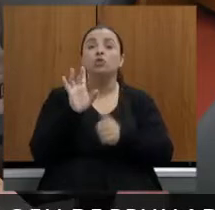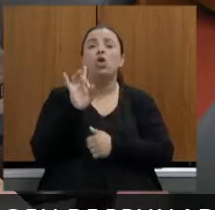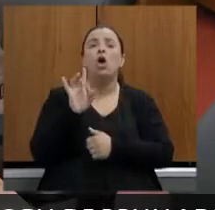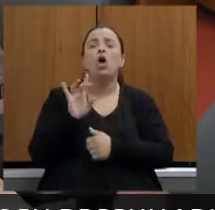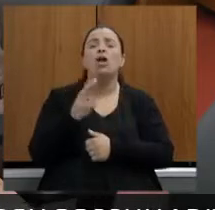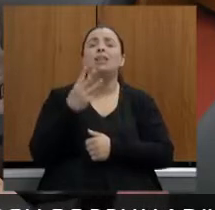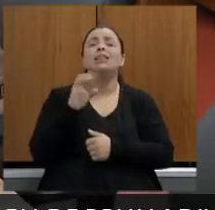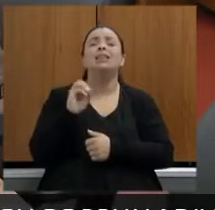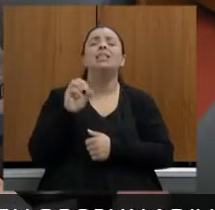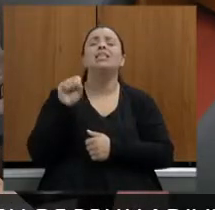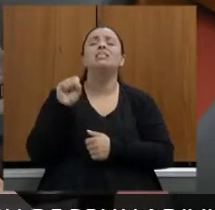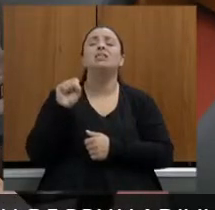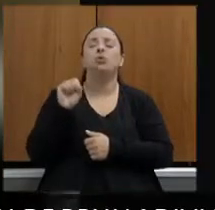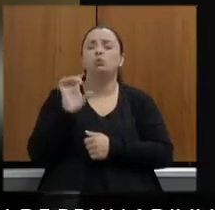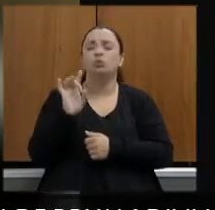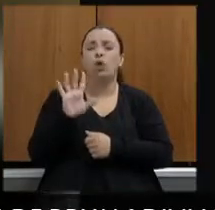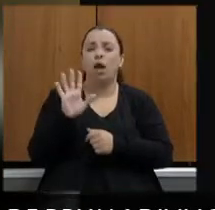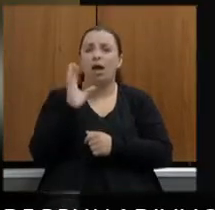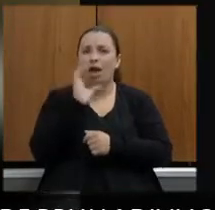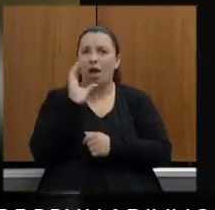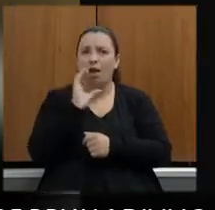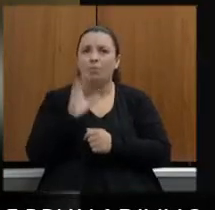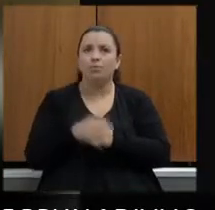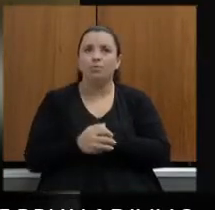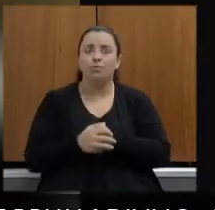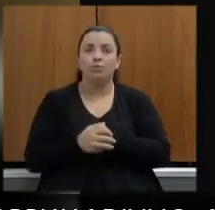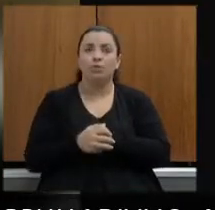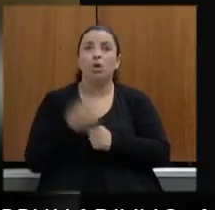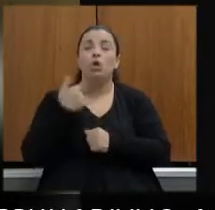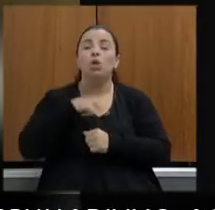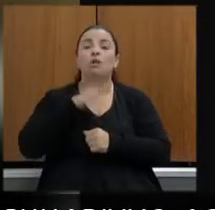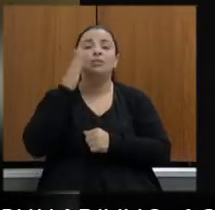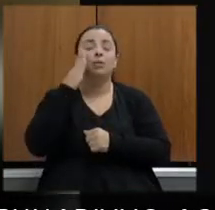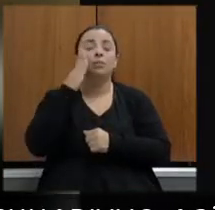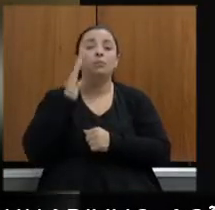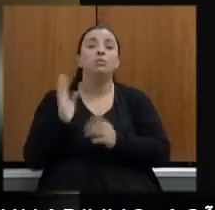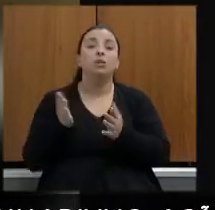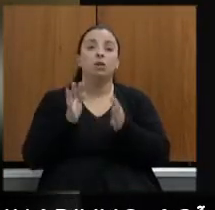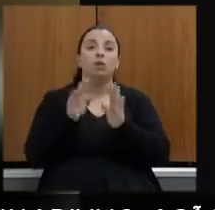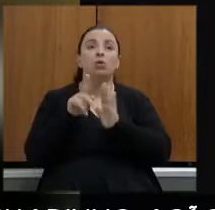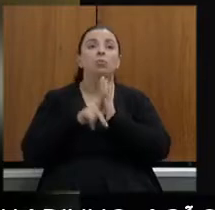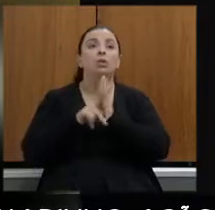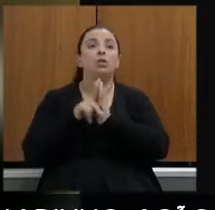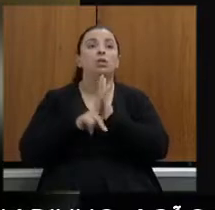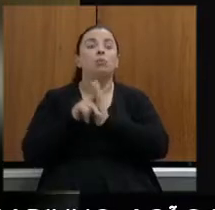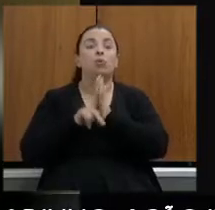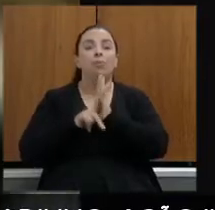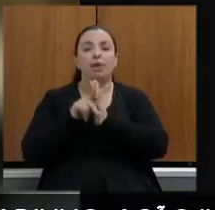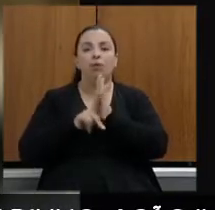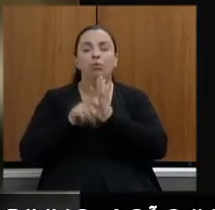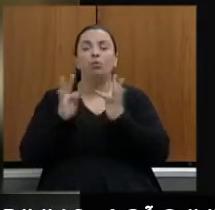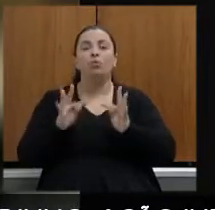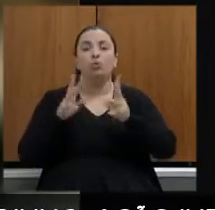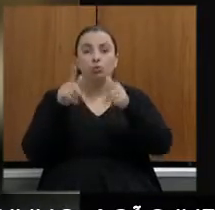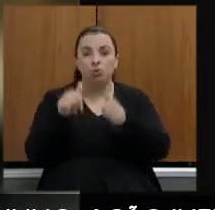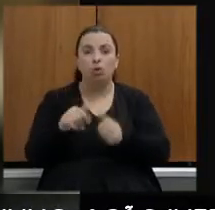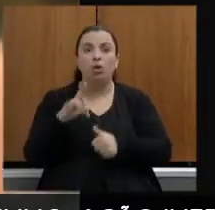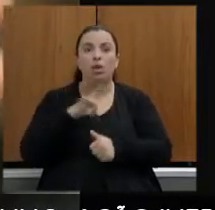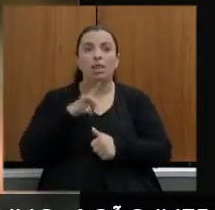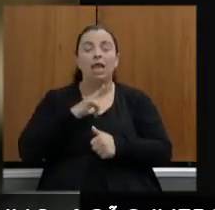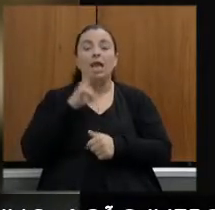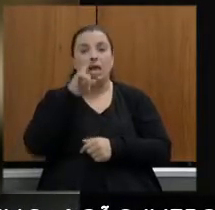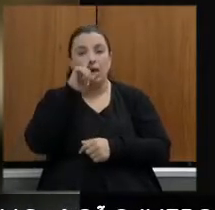segundos ok é a gente sabe que todo o planejamento ele envolve riscos quem